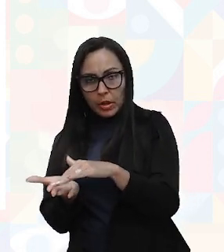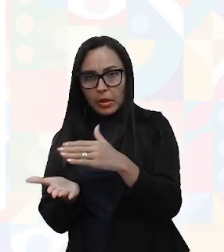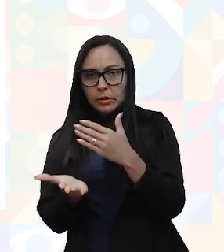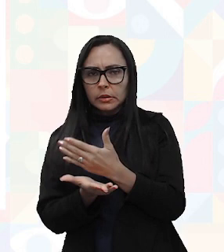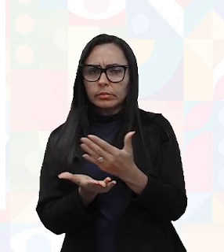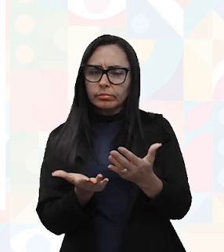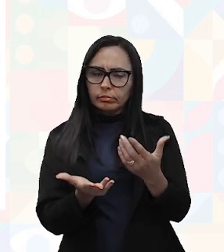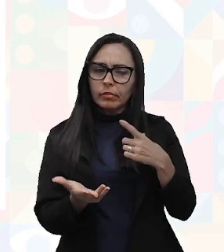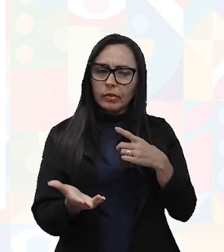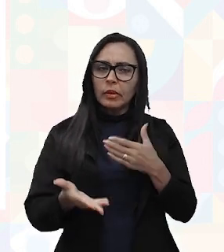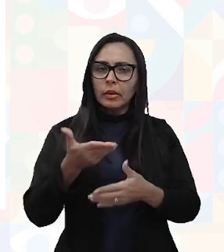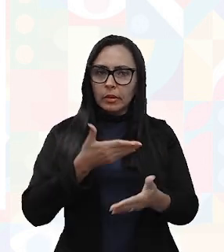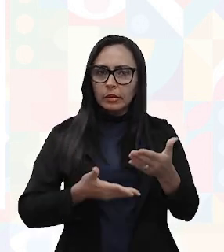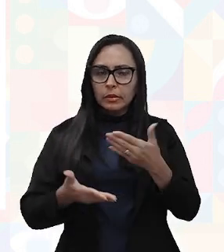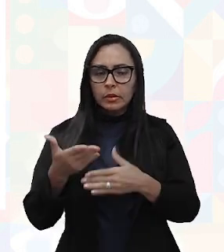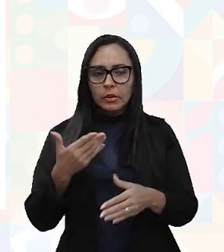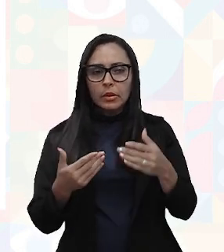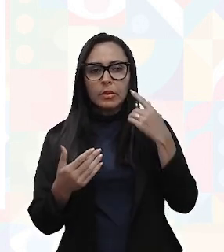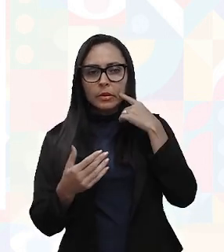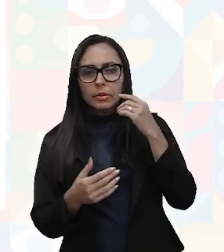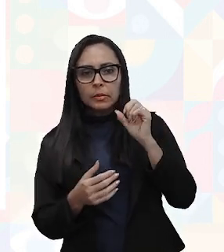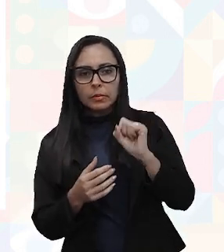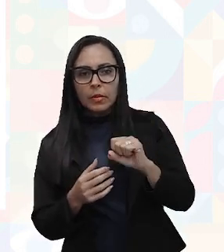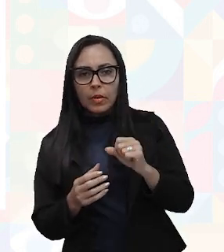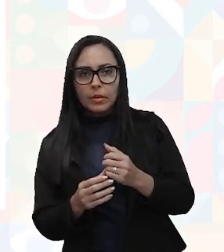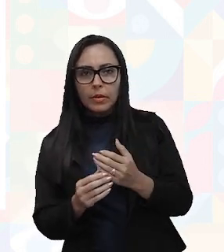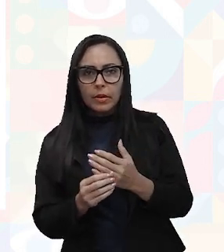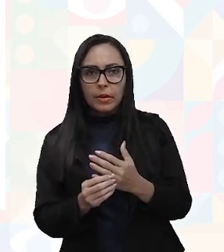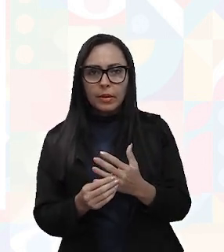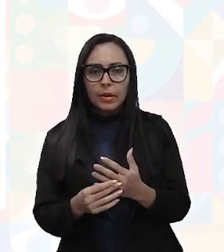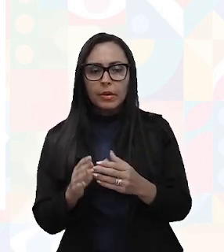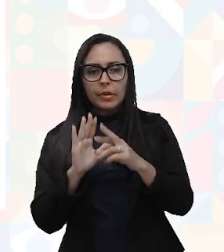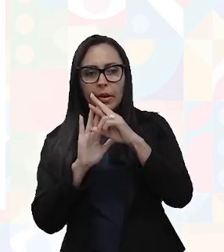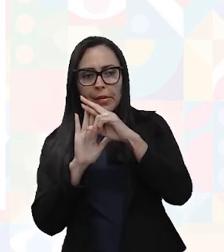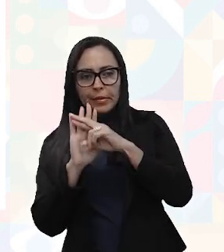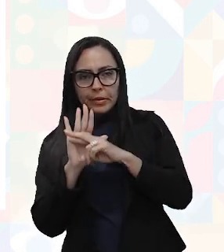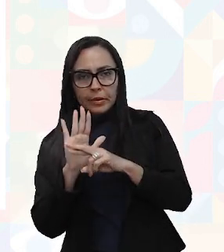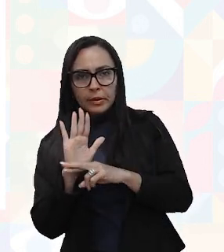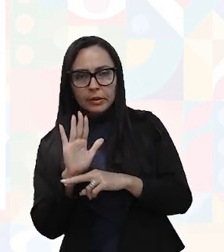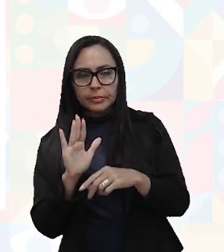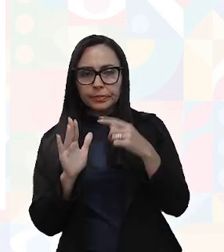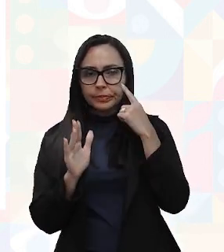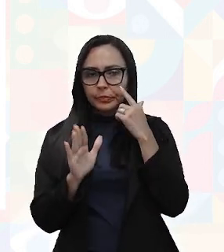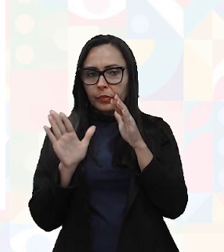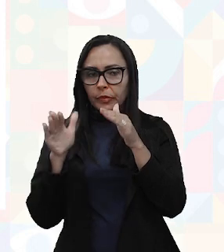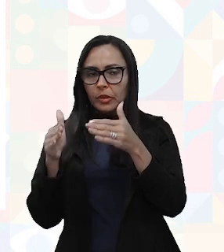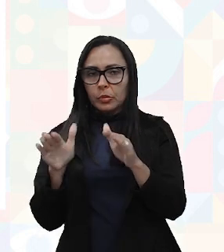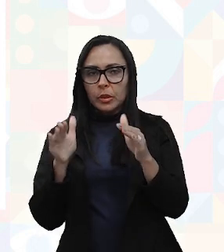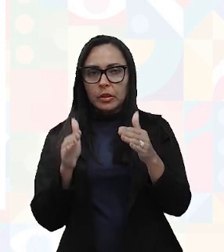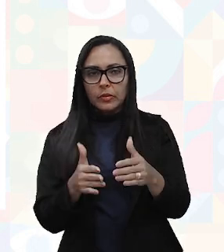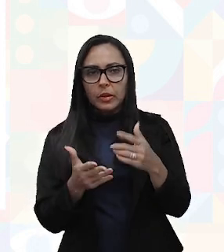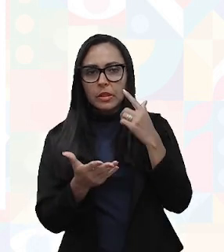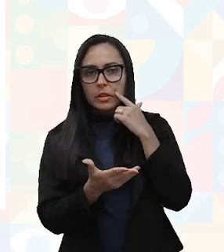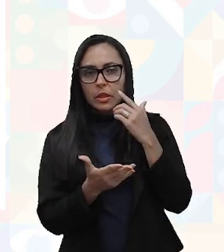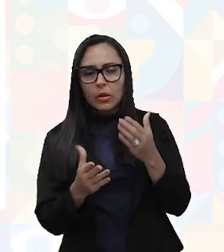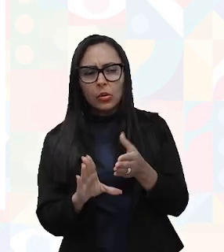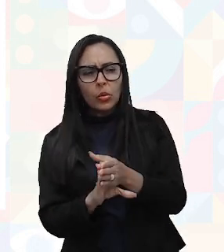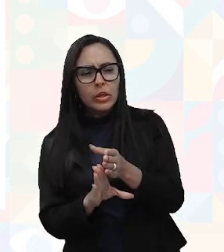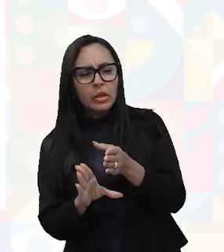muito relacionada a questões, a regras, especificações, sugestões,